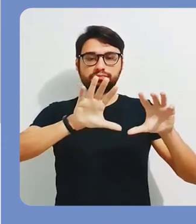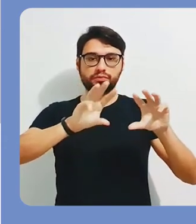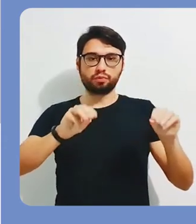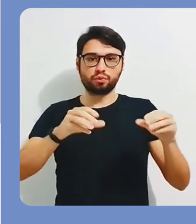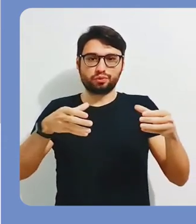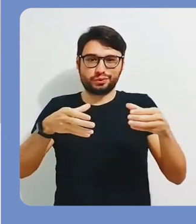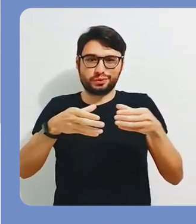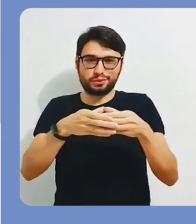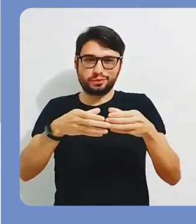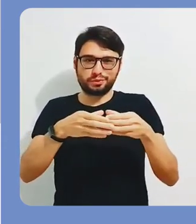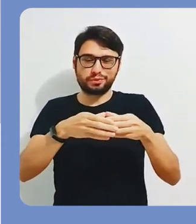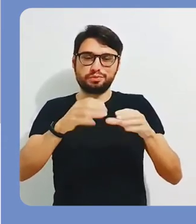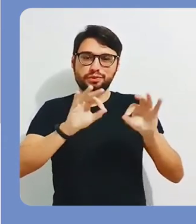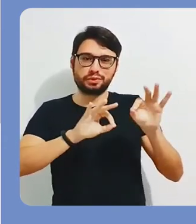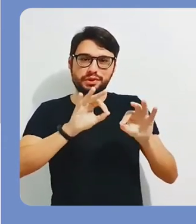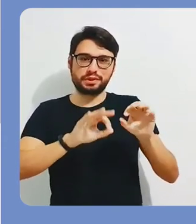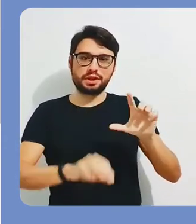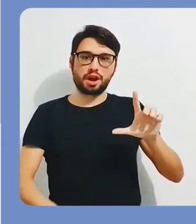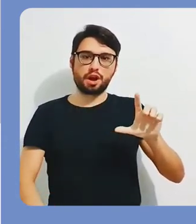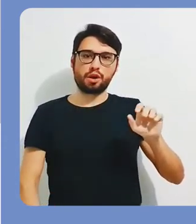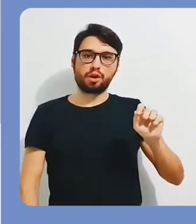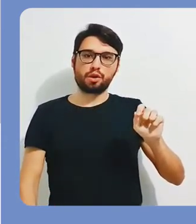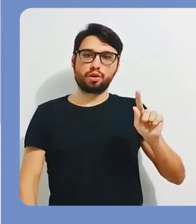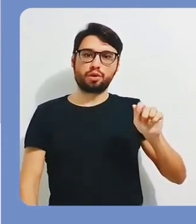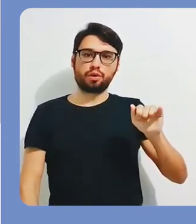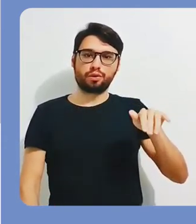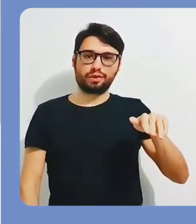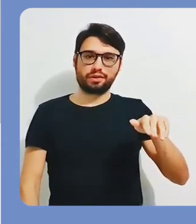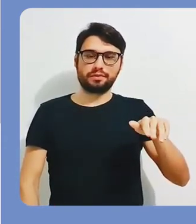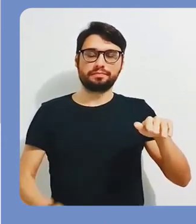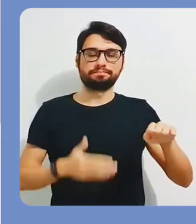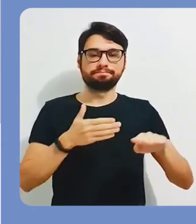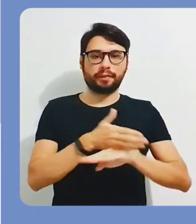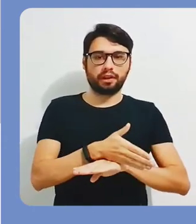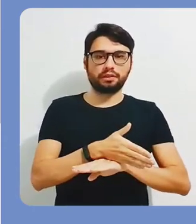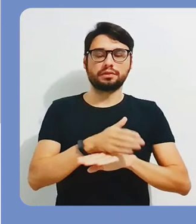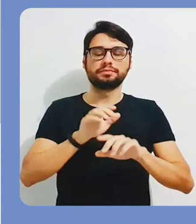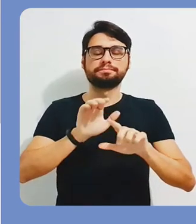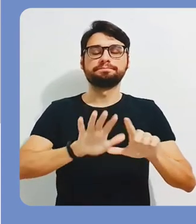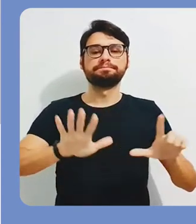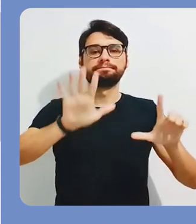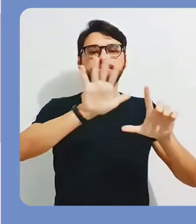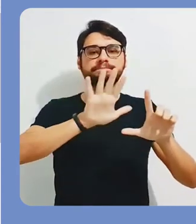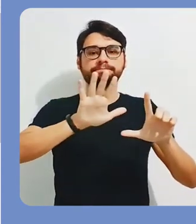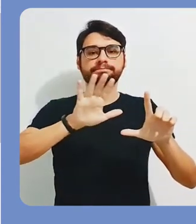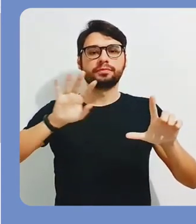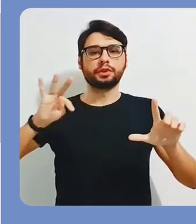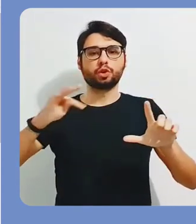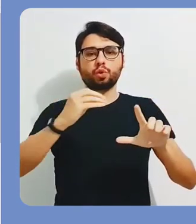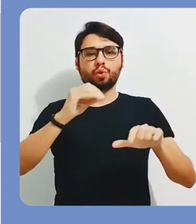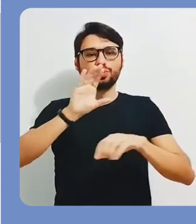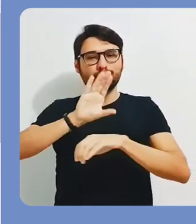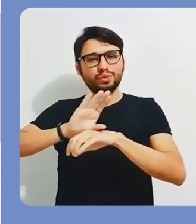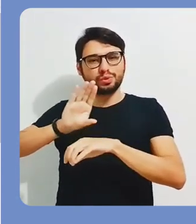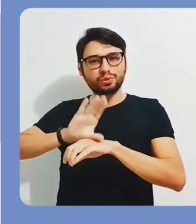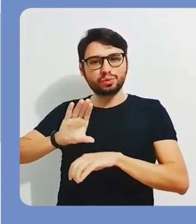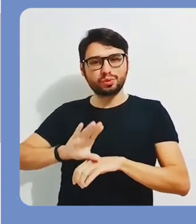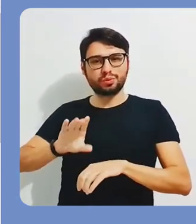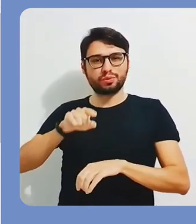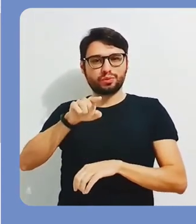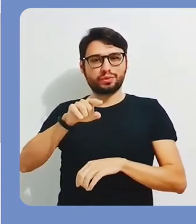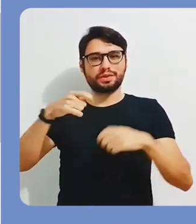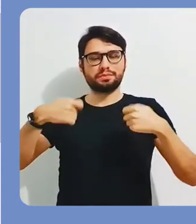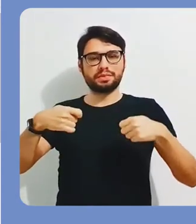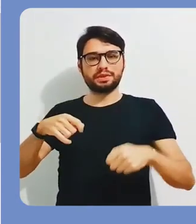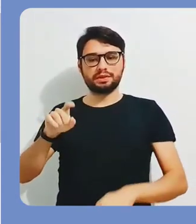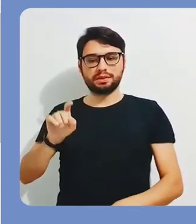estar dentro do ambiente Mudo Grupos, onde o login é feito a partir do seu ID UFSC. Na parte onde tem todos os